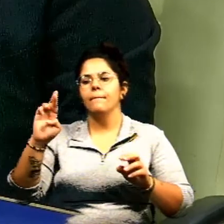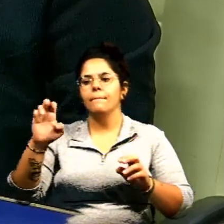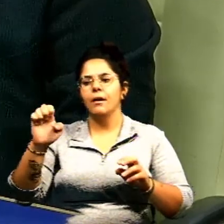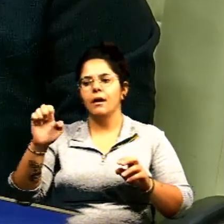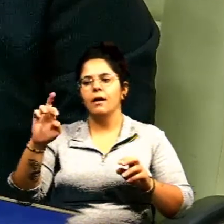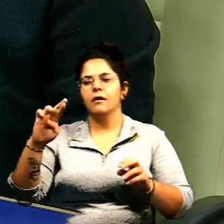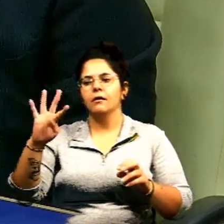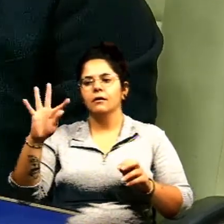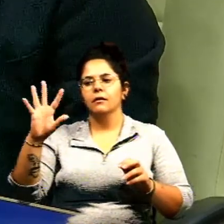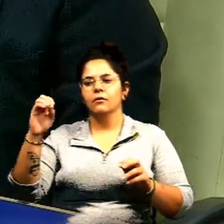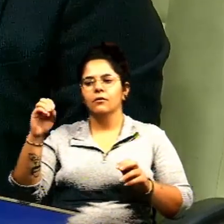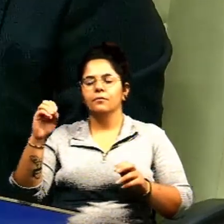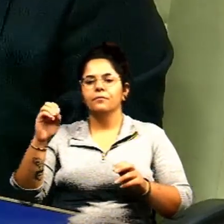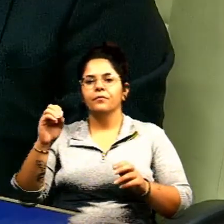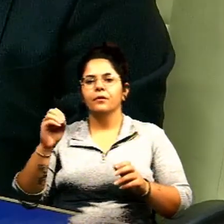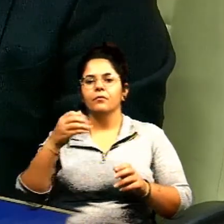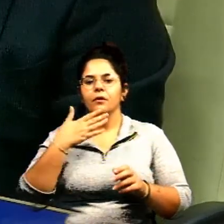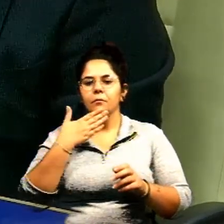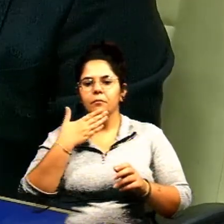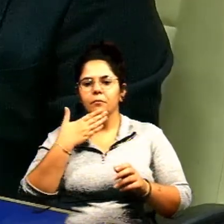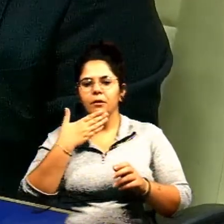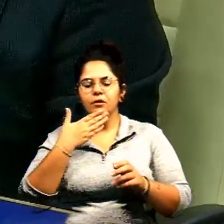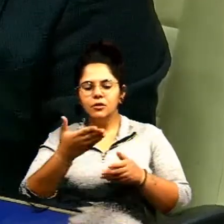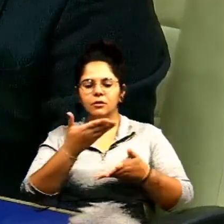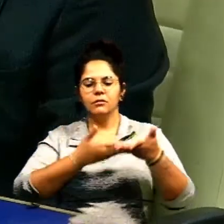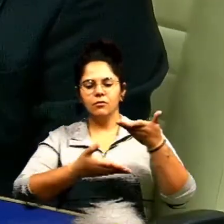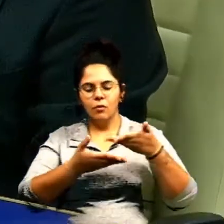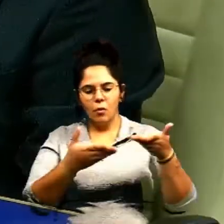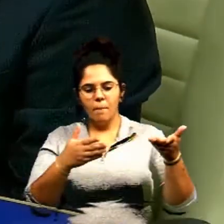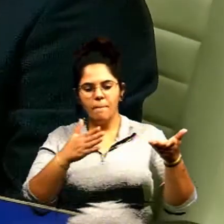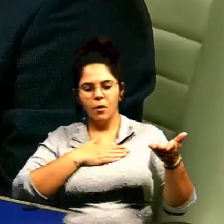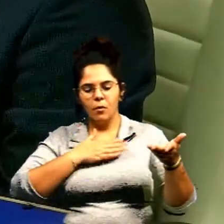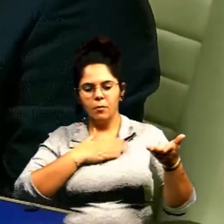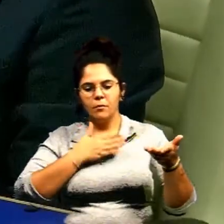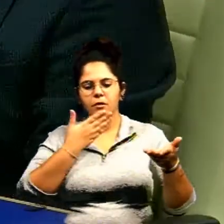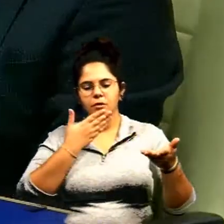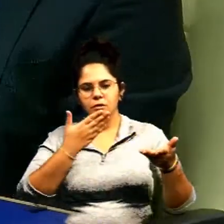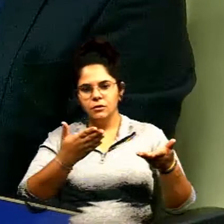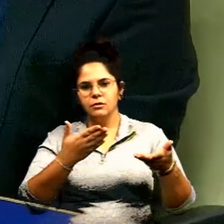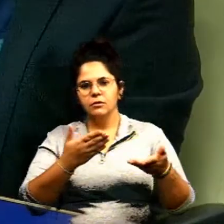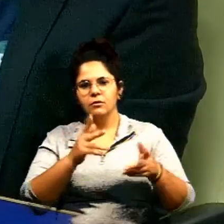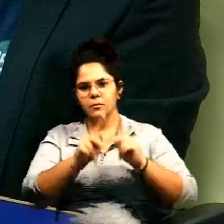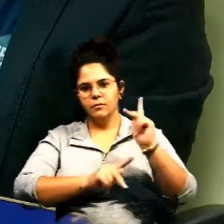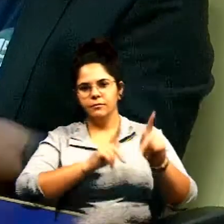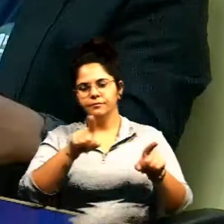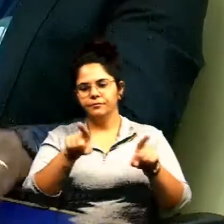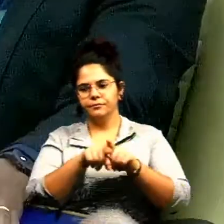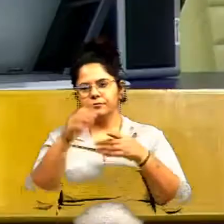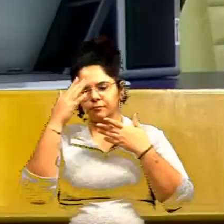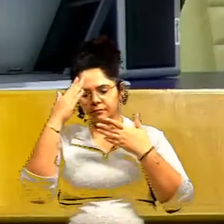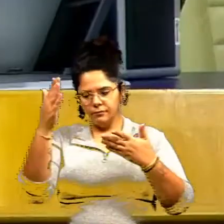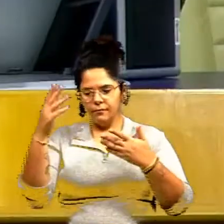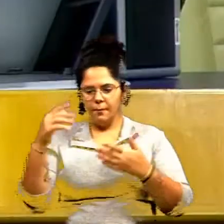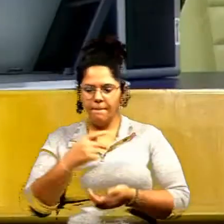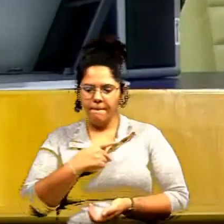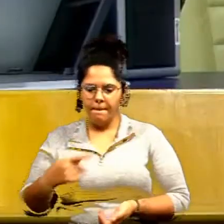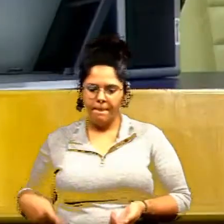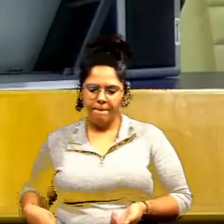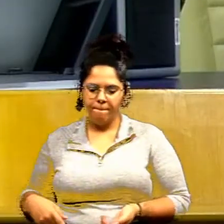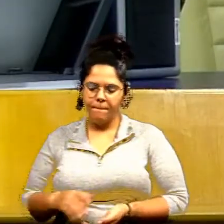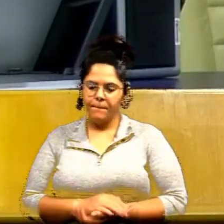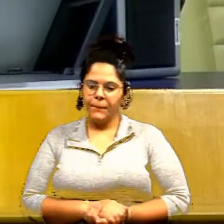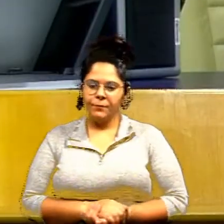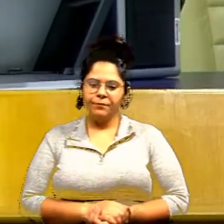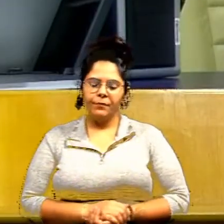Tiãozinho Porto da população e também o prefeito Iris Ezende. Obrigado, presidente. Obrigado. Pauta da ordem do dia,